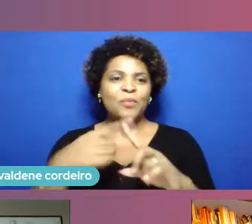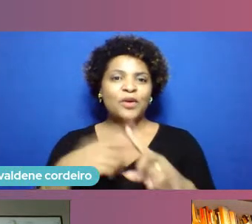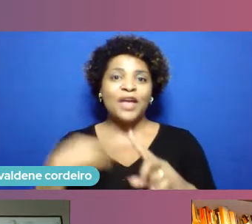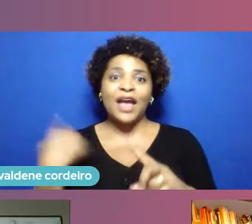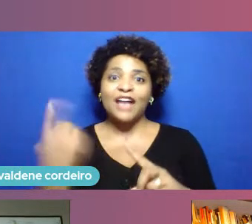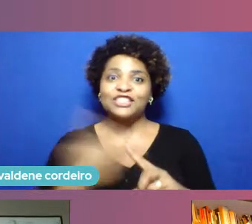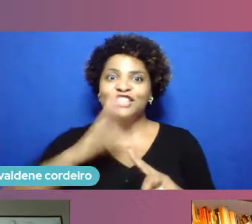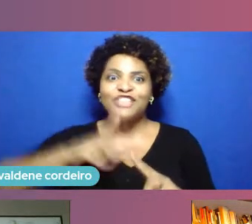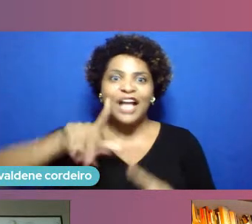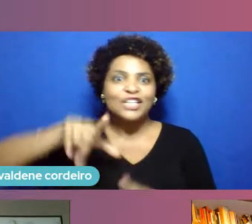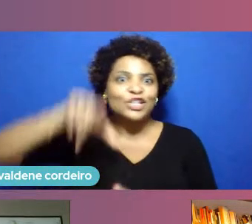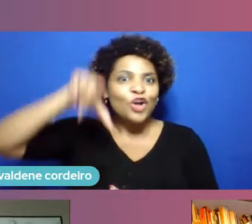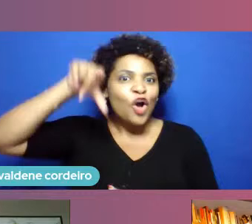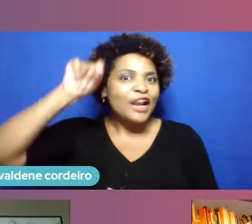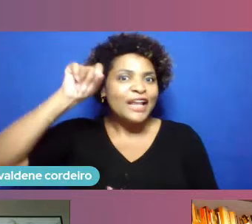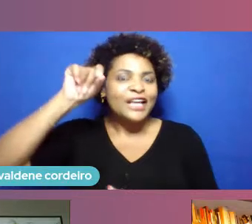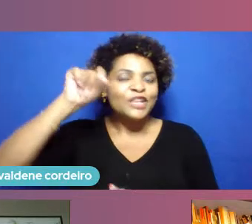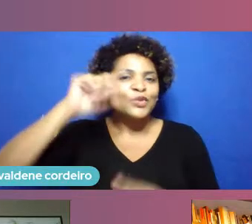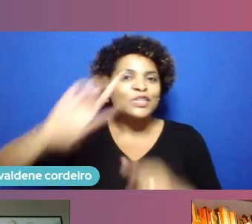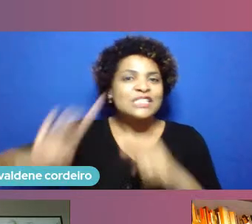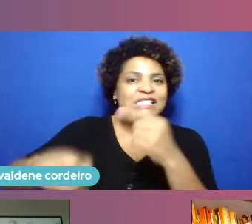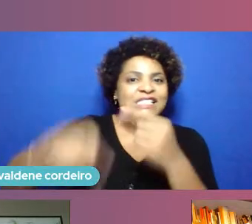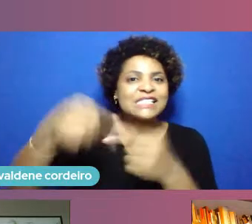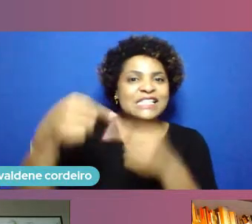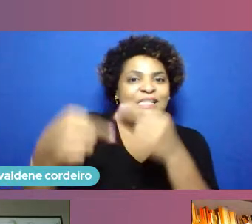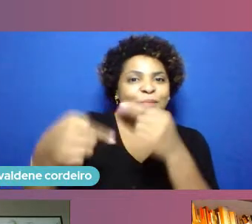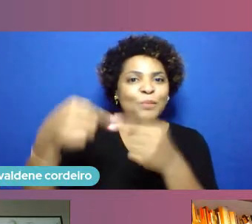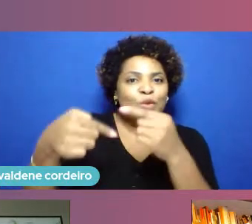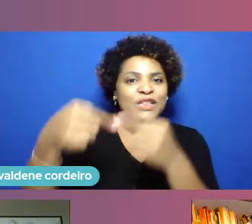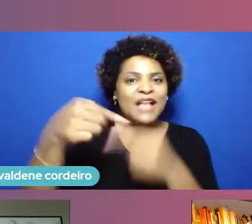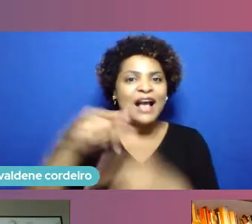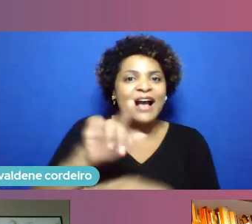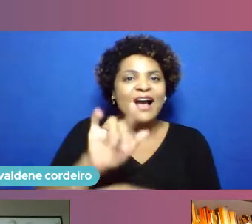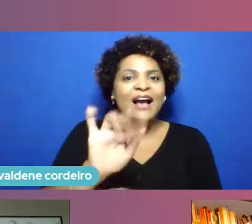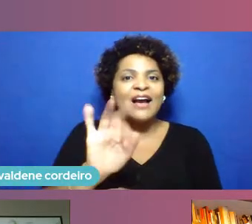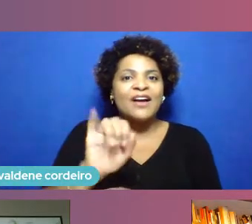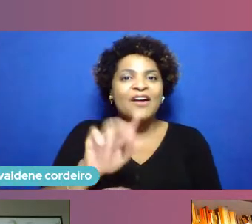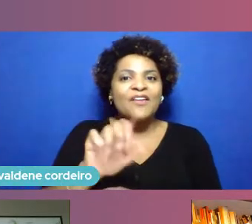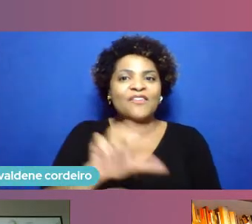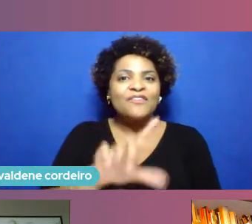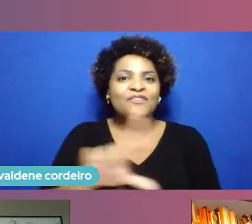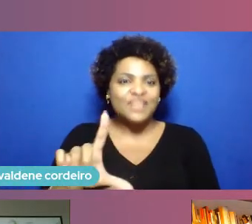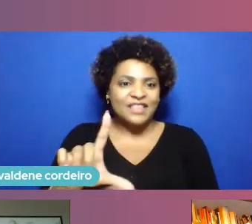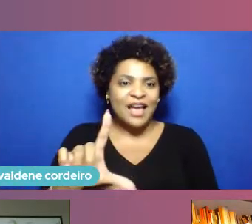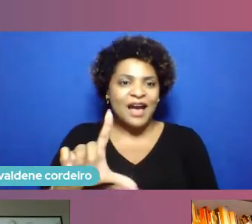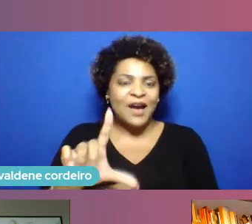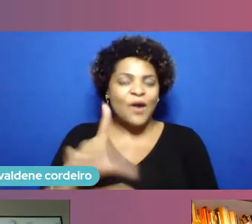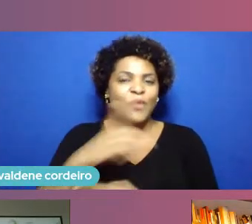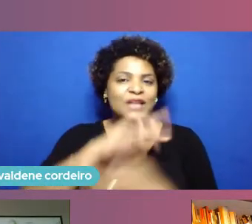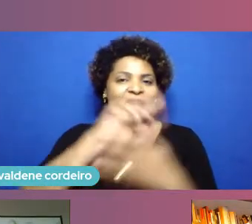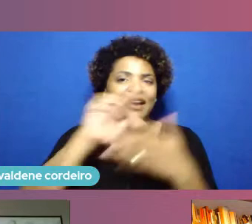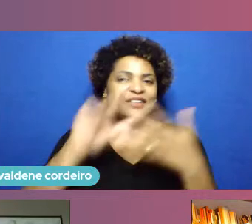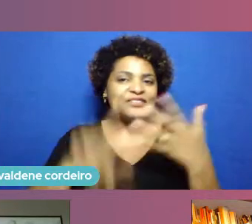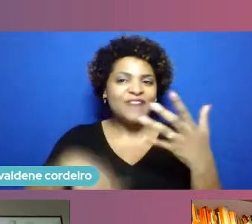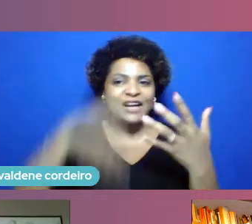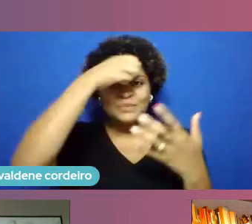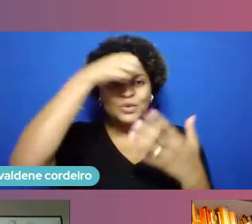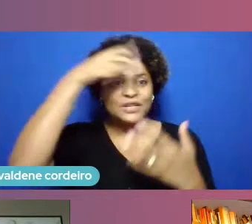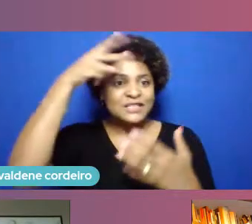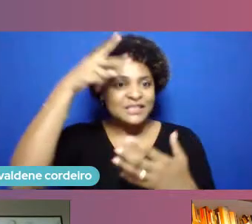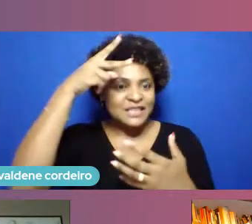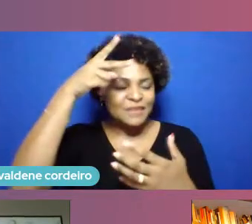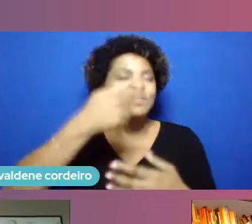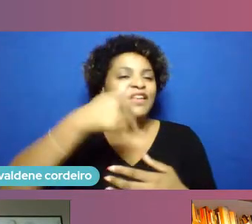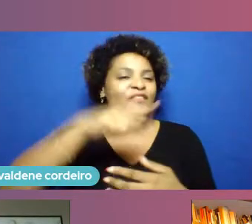os municípios que se candidatarem no prêmio de Global Mail de melhores iniciativas para